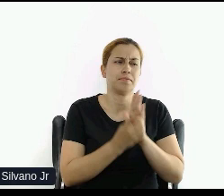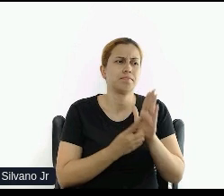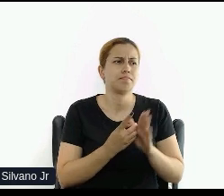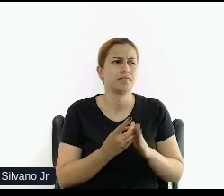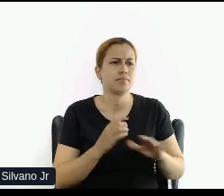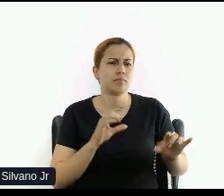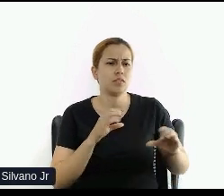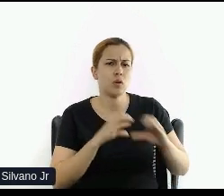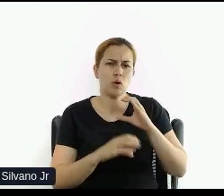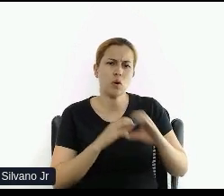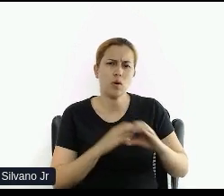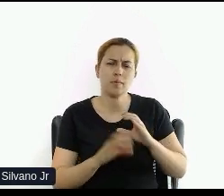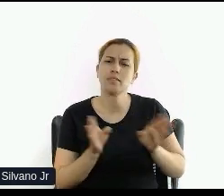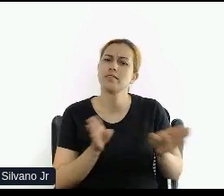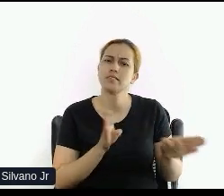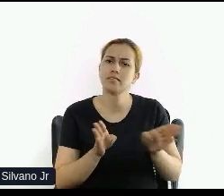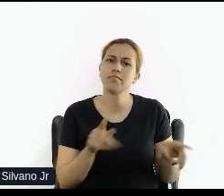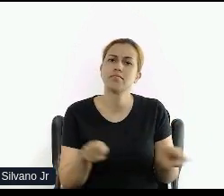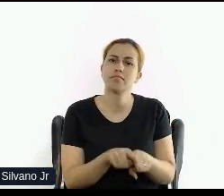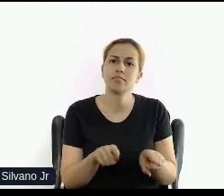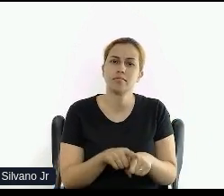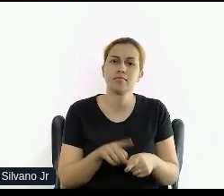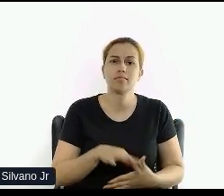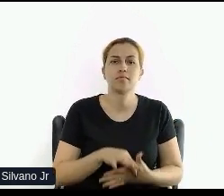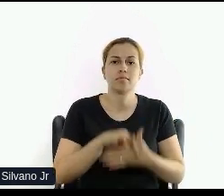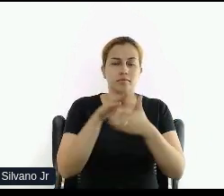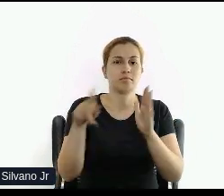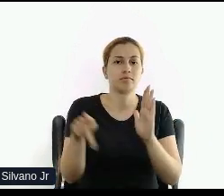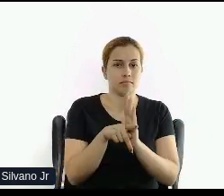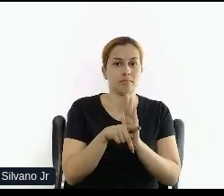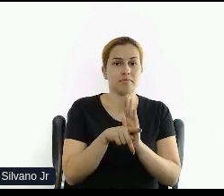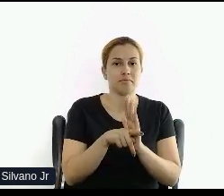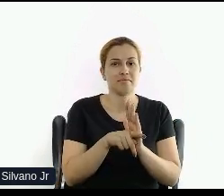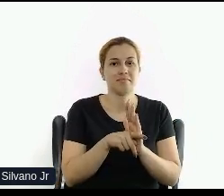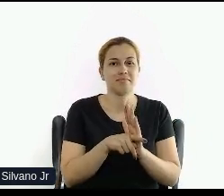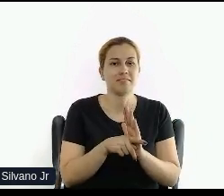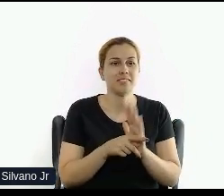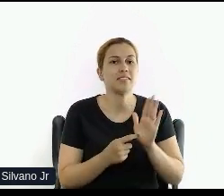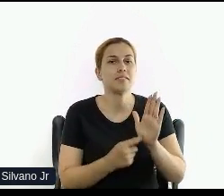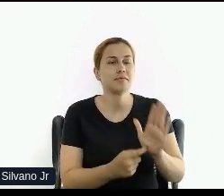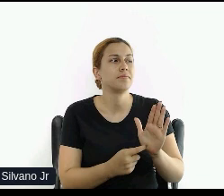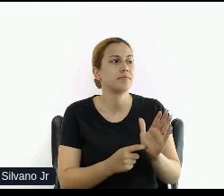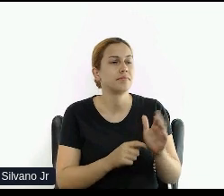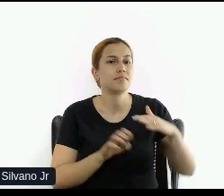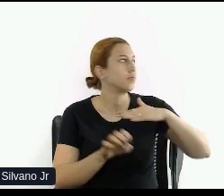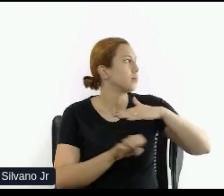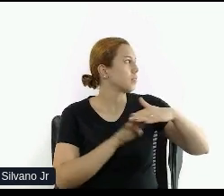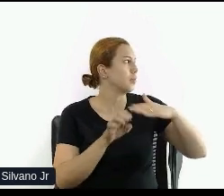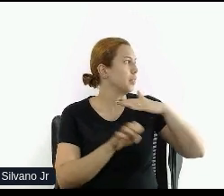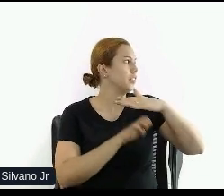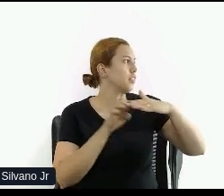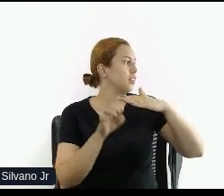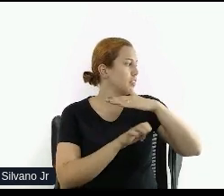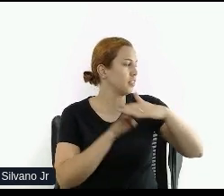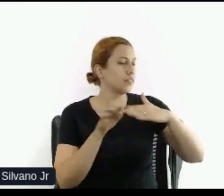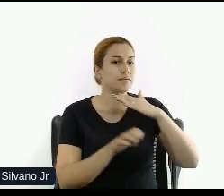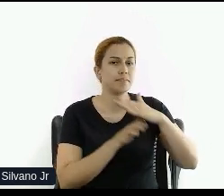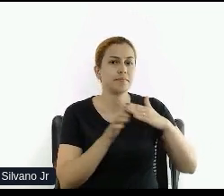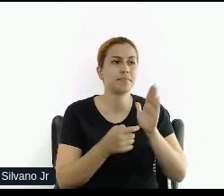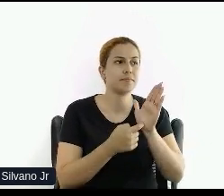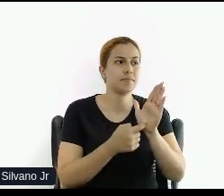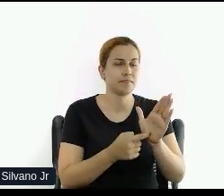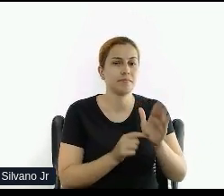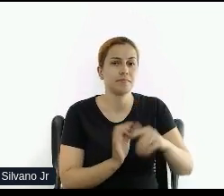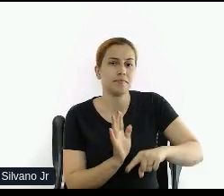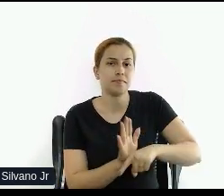acessível e líder de branding na HandTalk. Antes de começar a minha palestra e falar um pouco mais sobre o tema, eu vou fazer minha